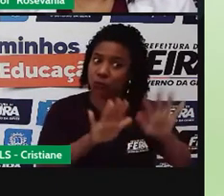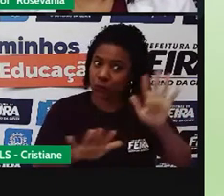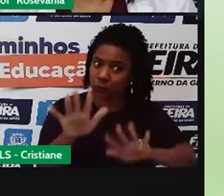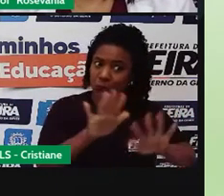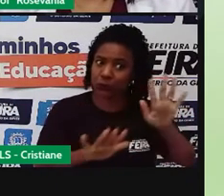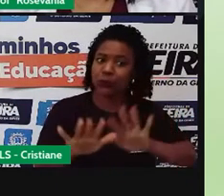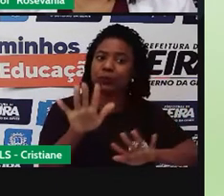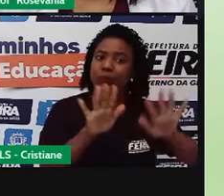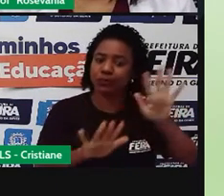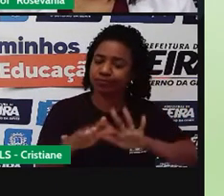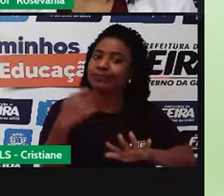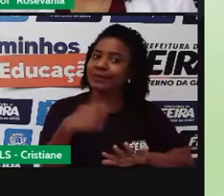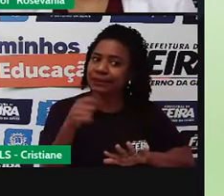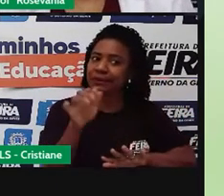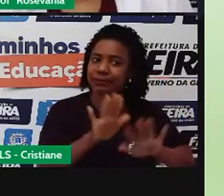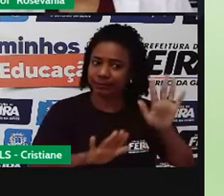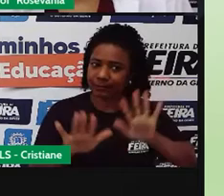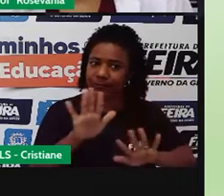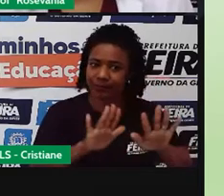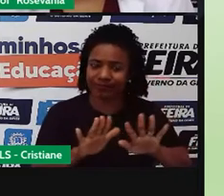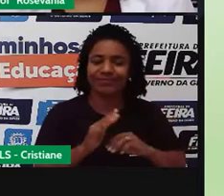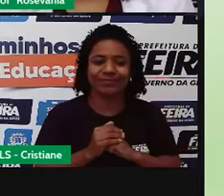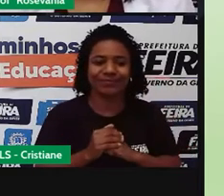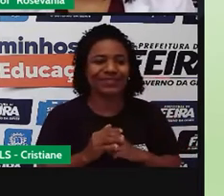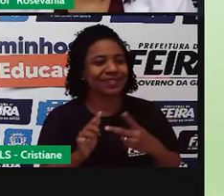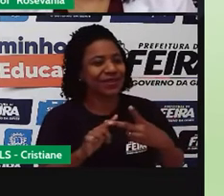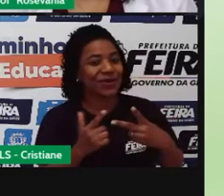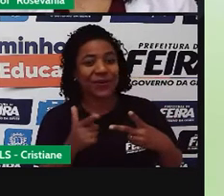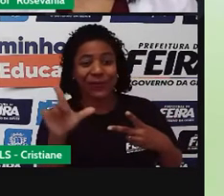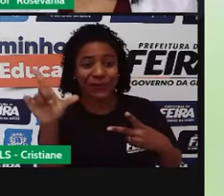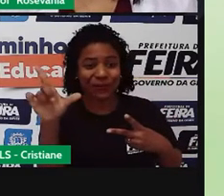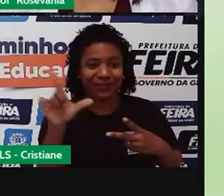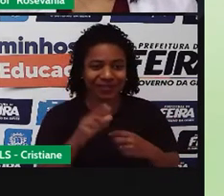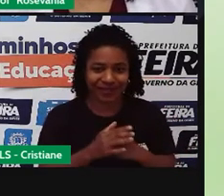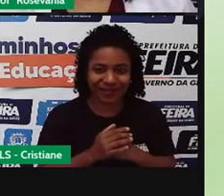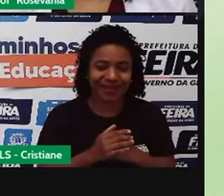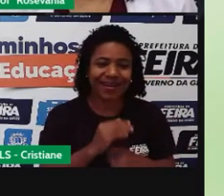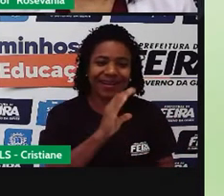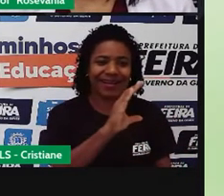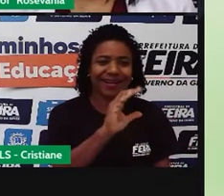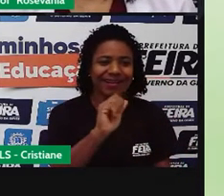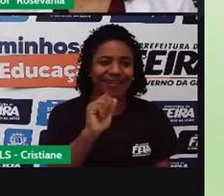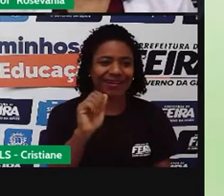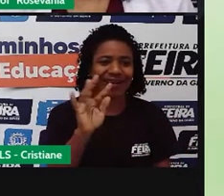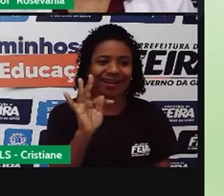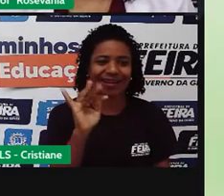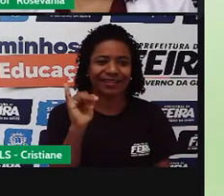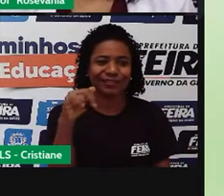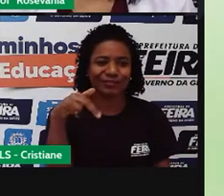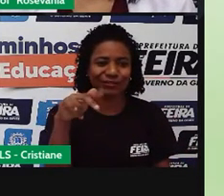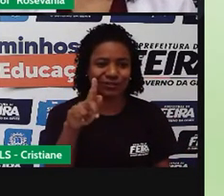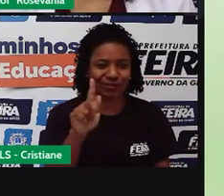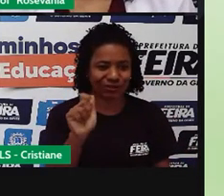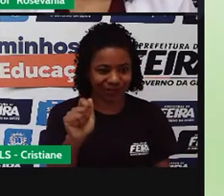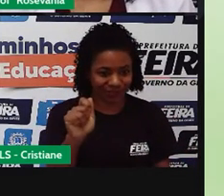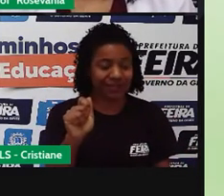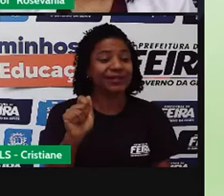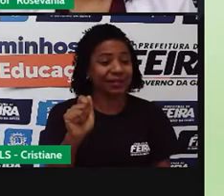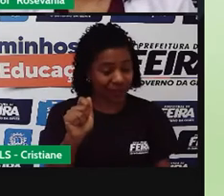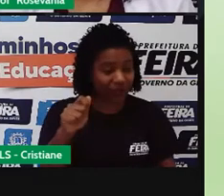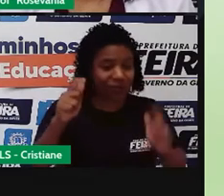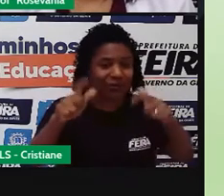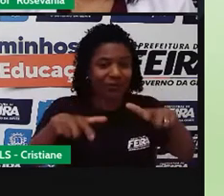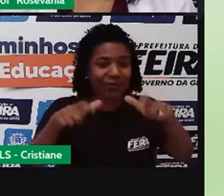importante vegetação, né, que a gente está muito acostumada com ela, é a da caatinga, que se localiza principalmente, né, aqui na região, né, dos